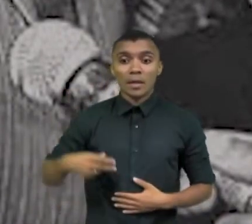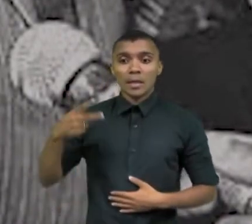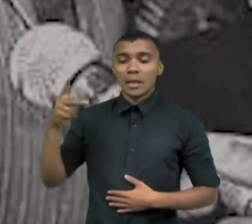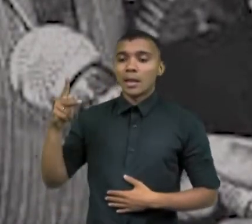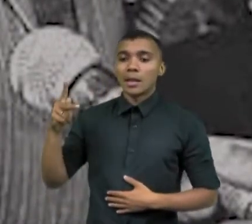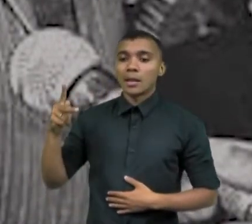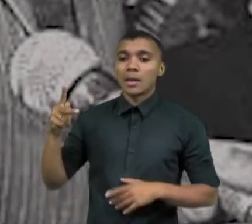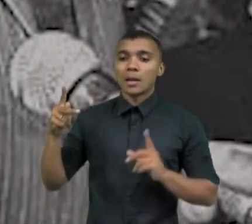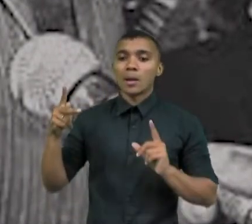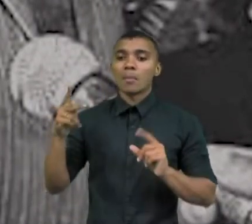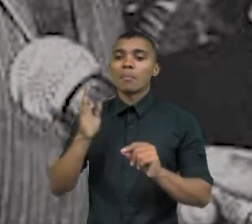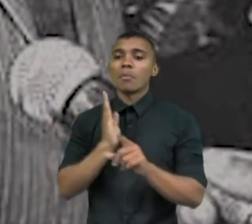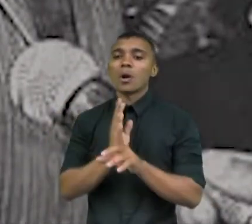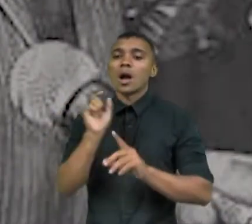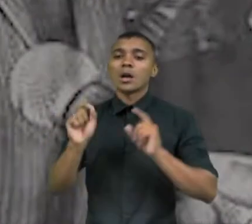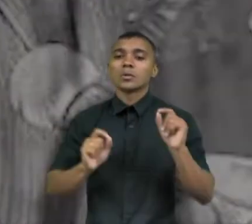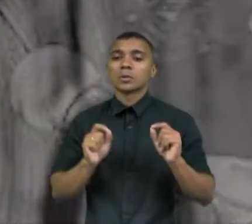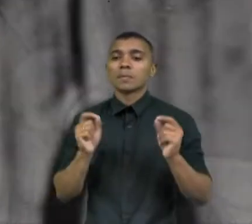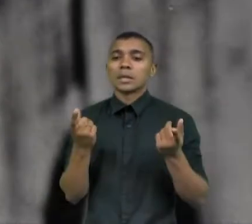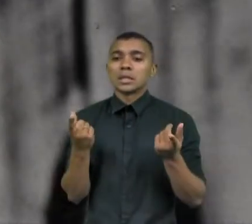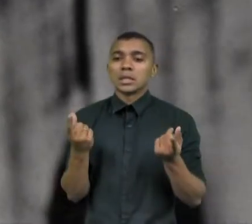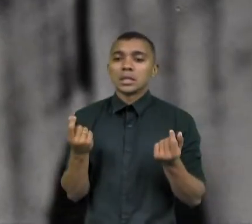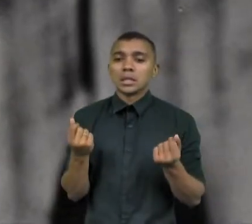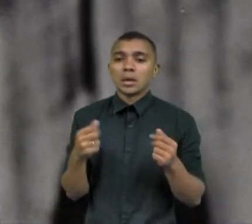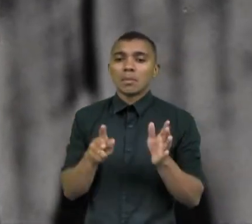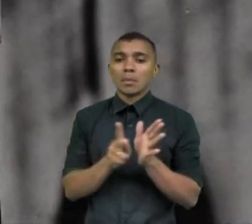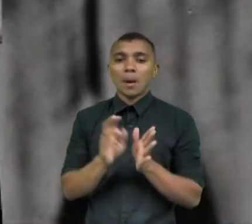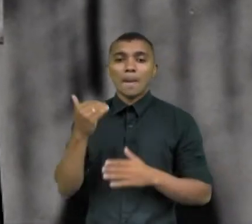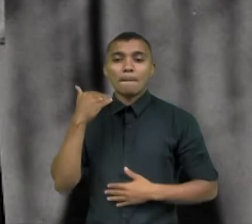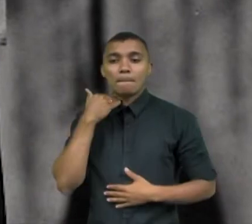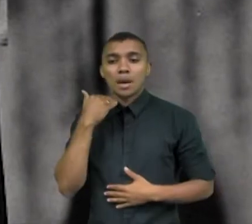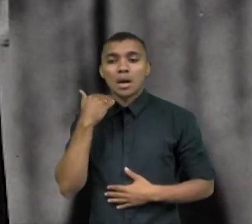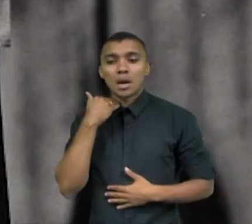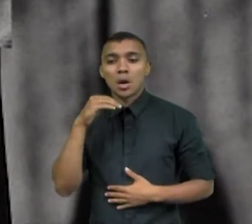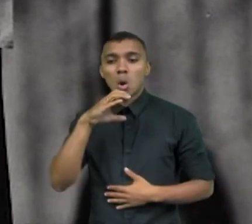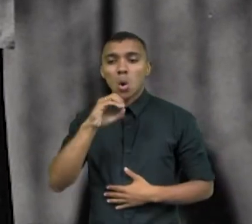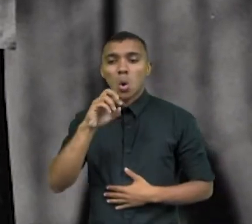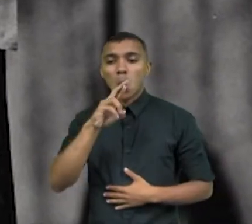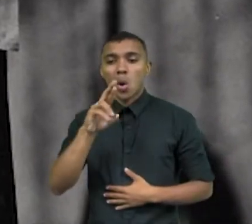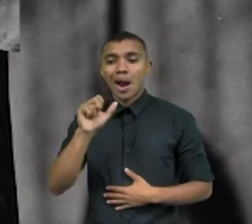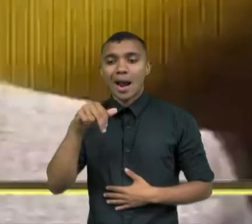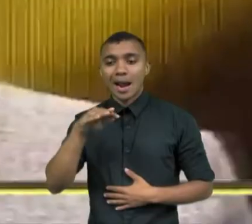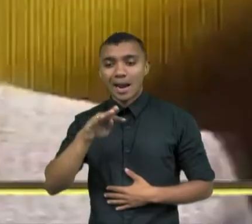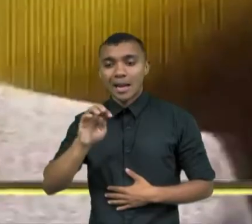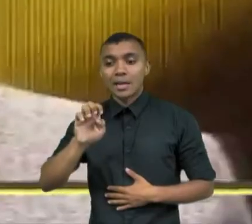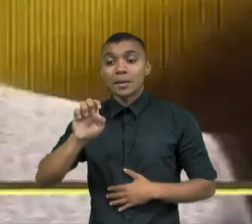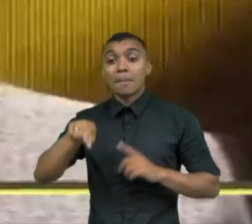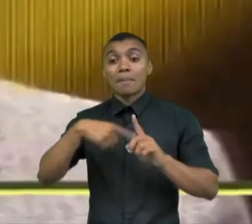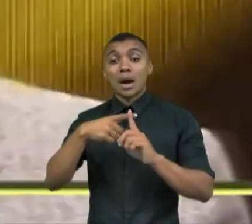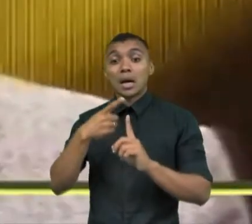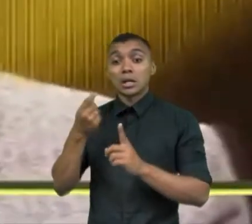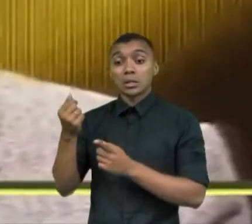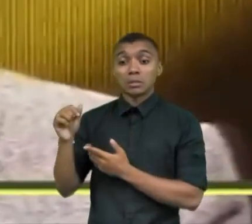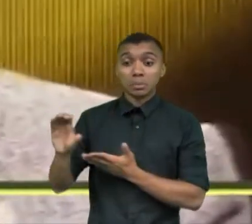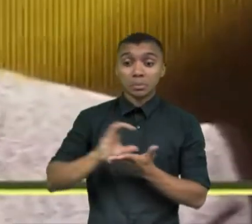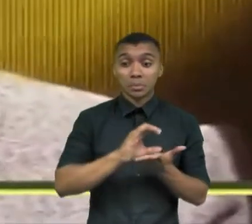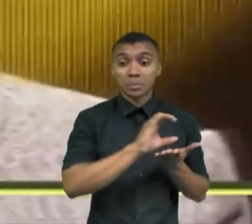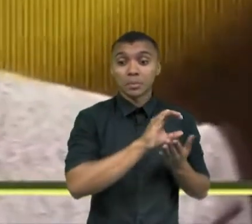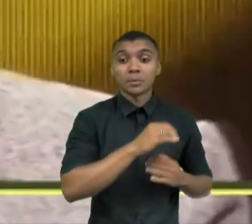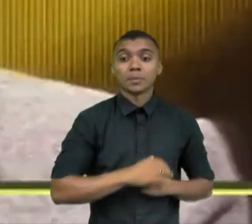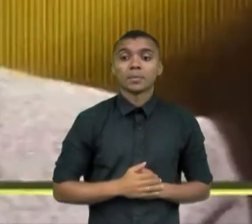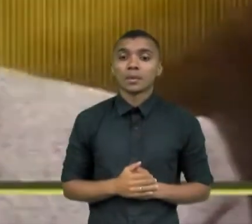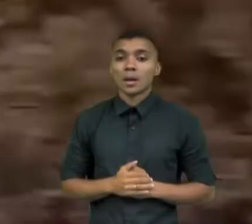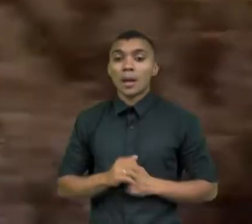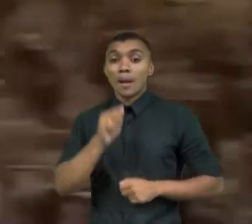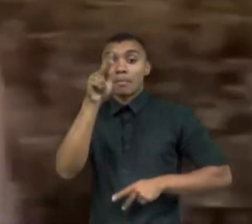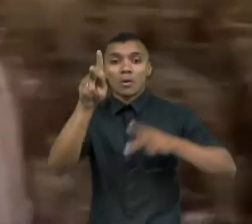saldo das cadernetas de poupança, das contas correntes e demais investimentos. Além do descontentamento da população,